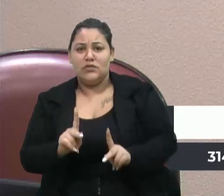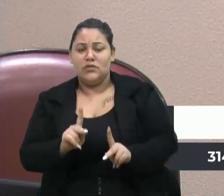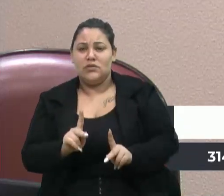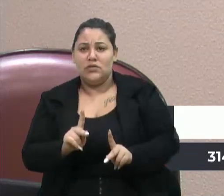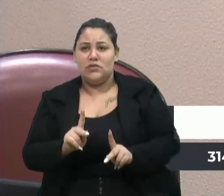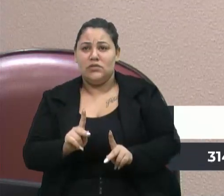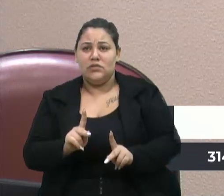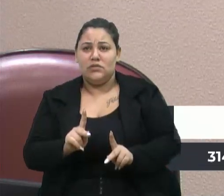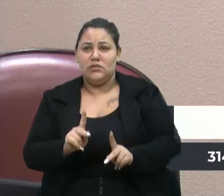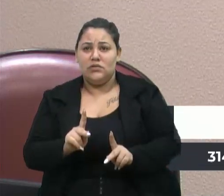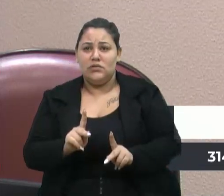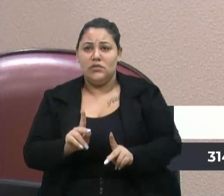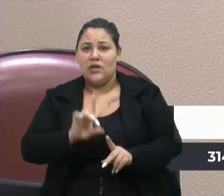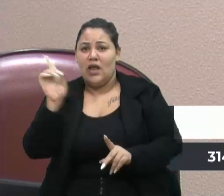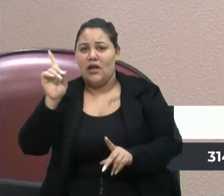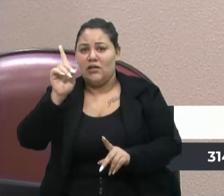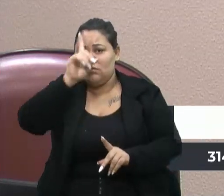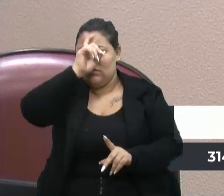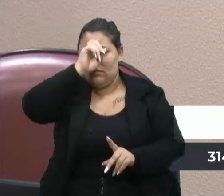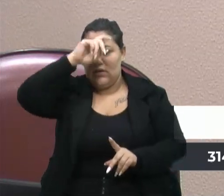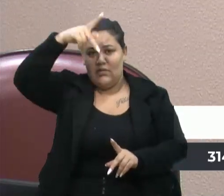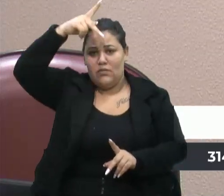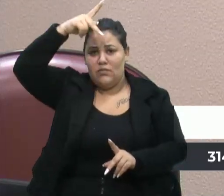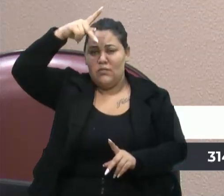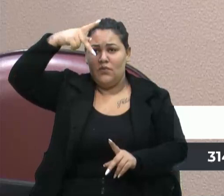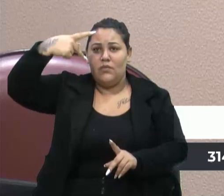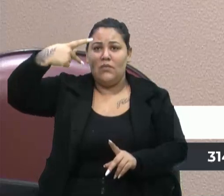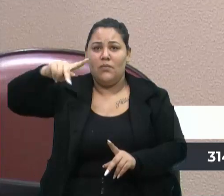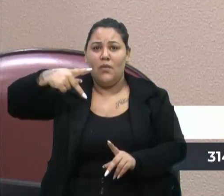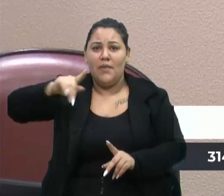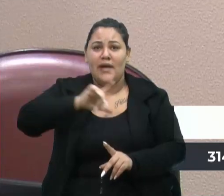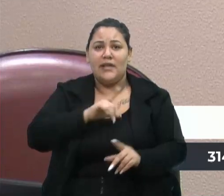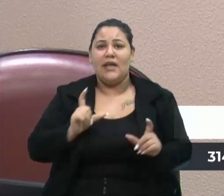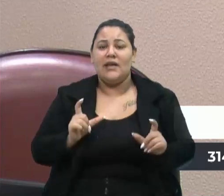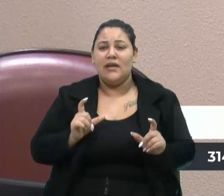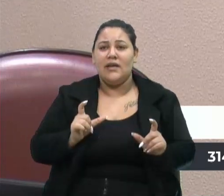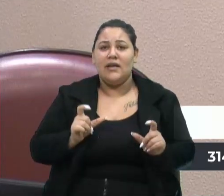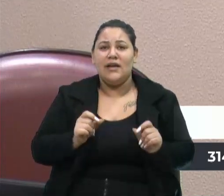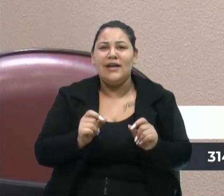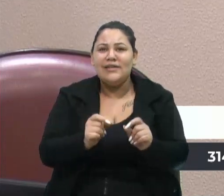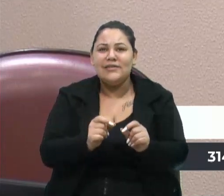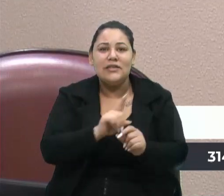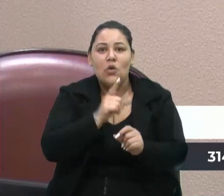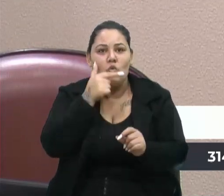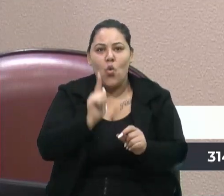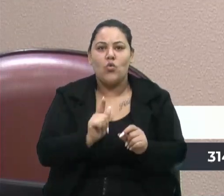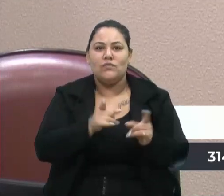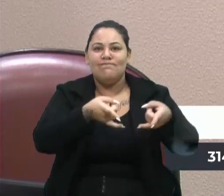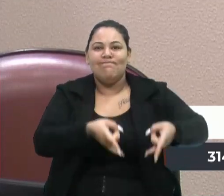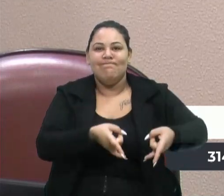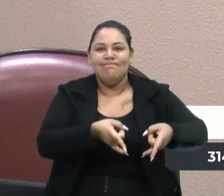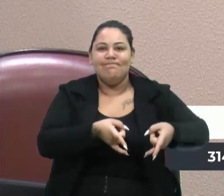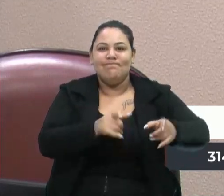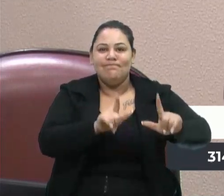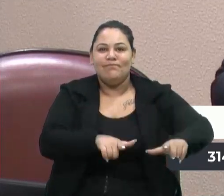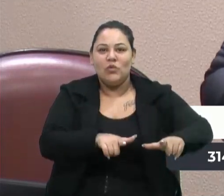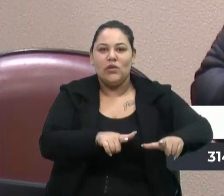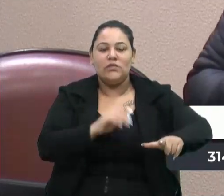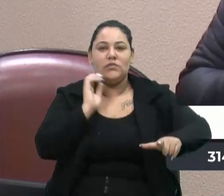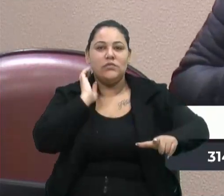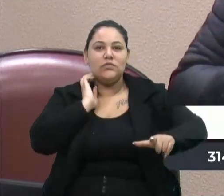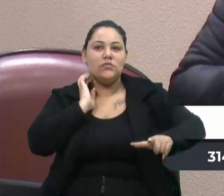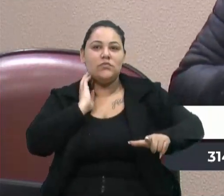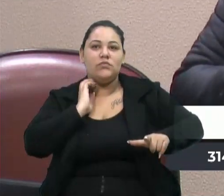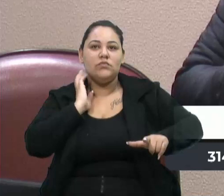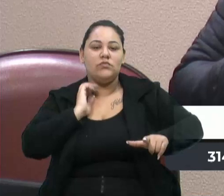lá no Hospital Pompeia, no corredor do Hospital Pompeia com leucemia, e não consegue um leito. Então a gente tem que